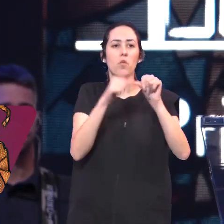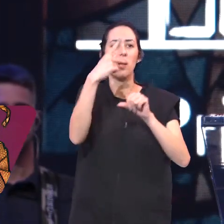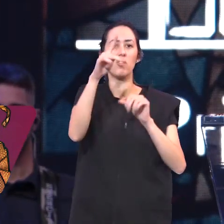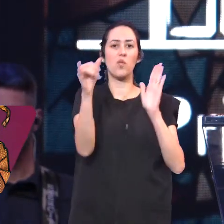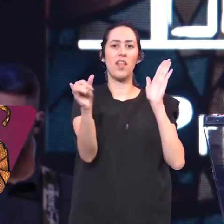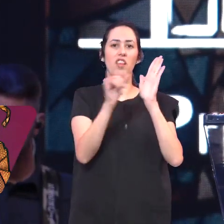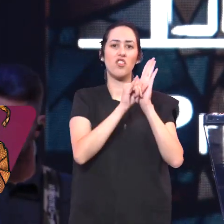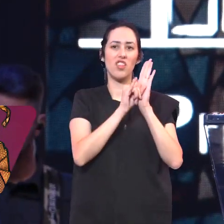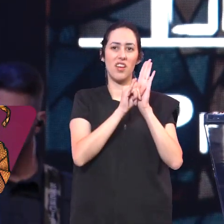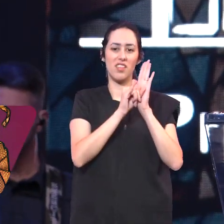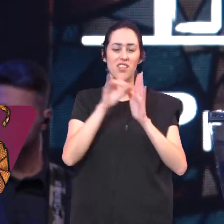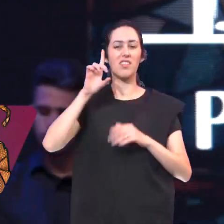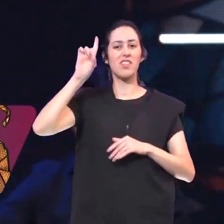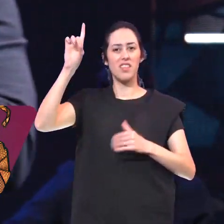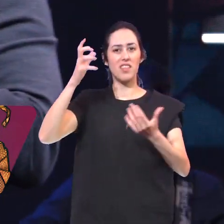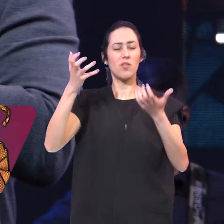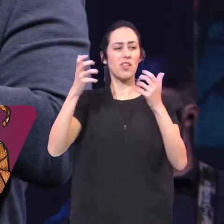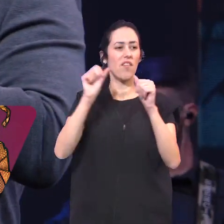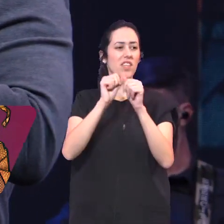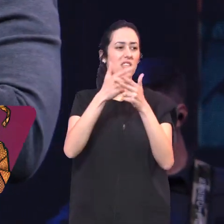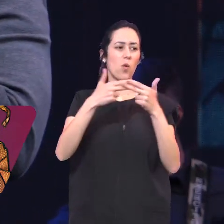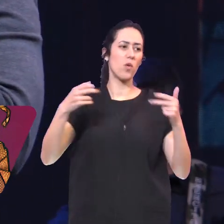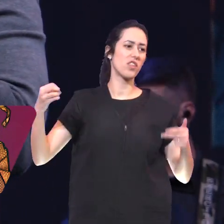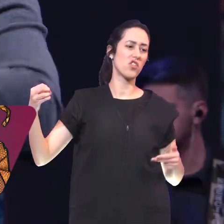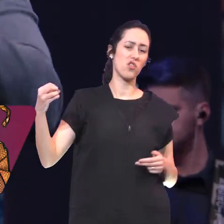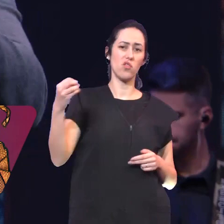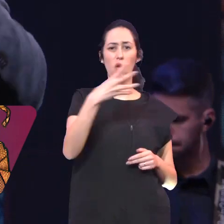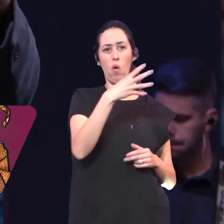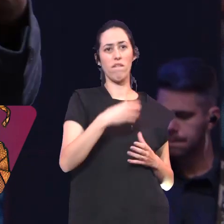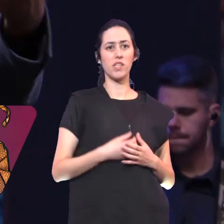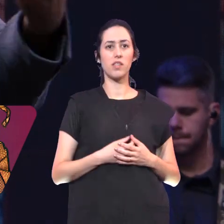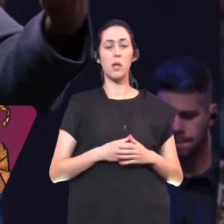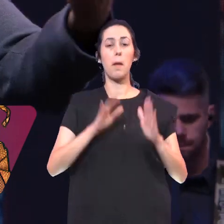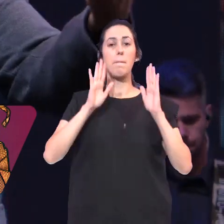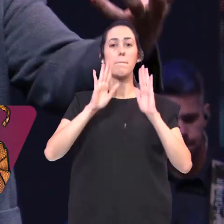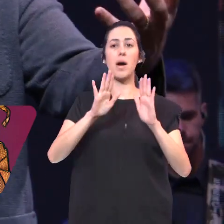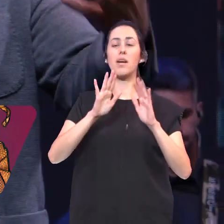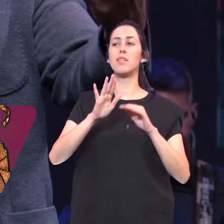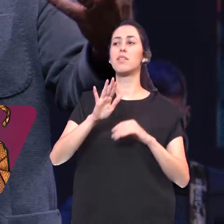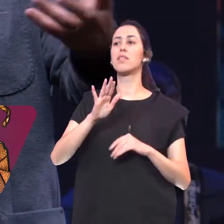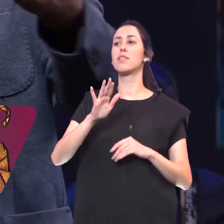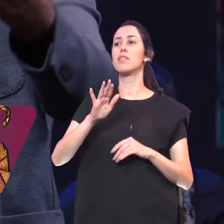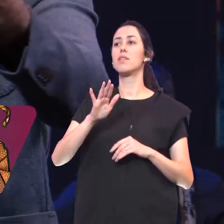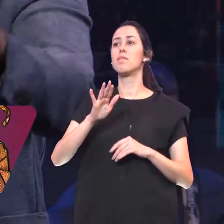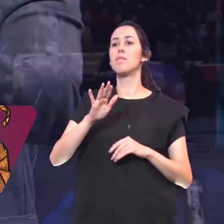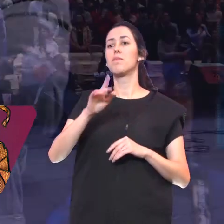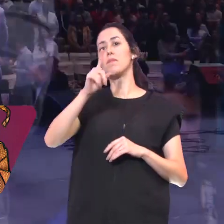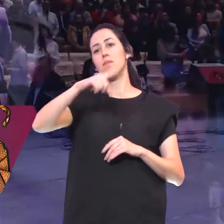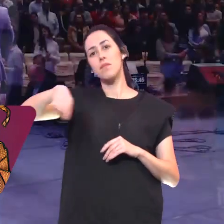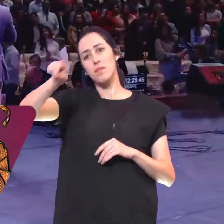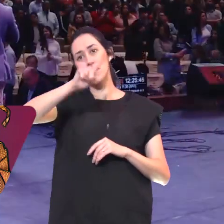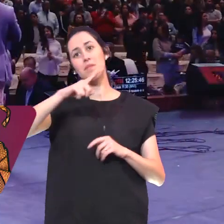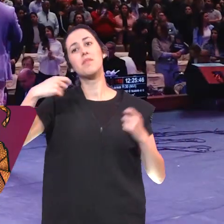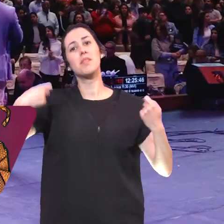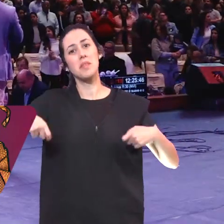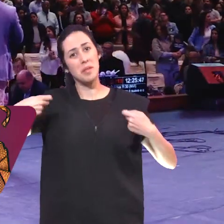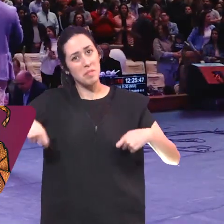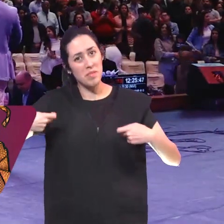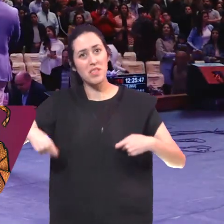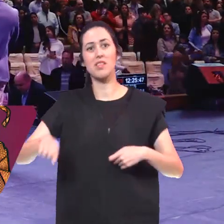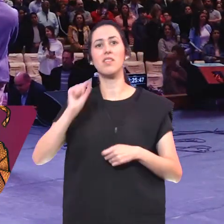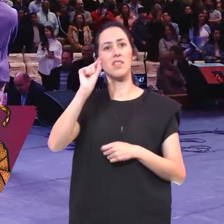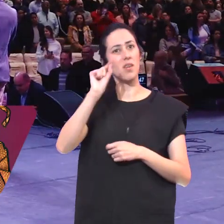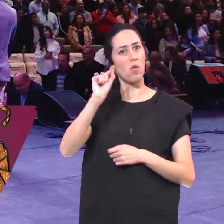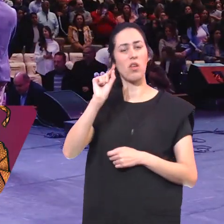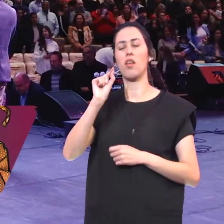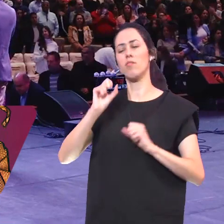Sua autoridade Ele quer fazer Coisas novas Mas Deus Não poderá fazer Muita coisa Irmão Se nós não nos movermos Em direção a